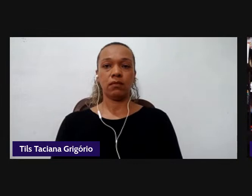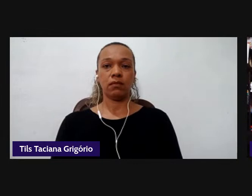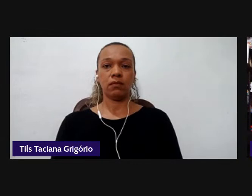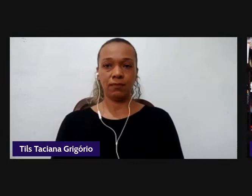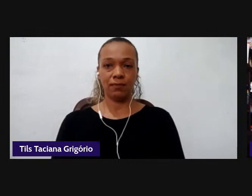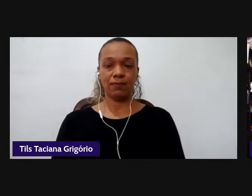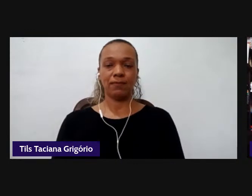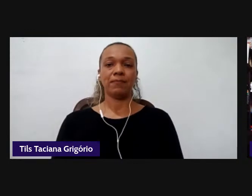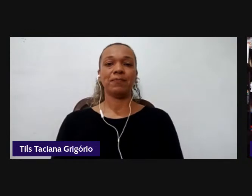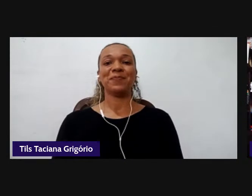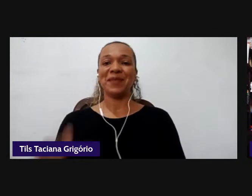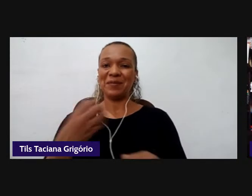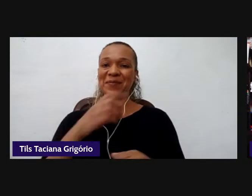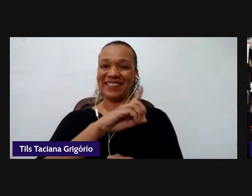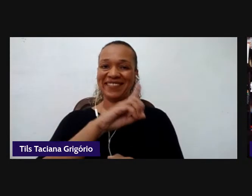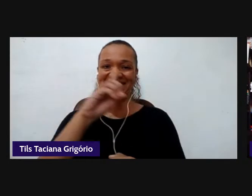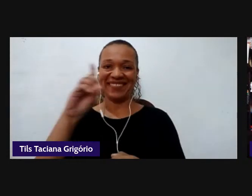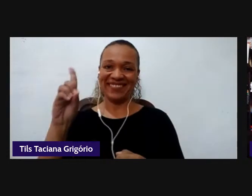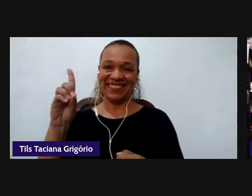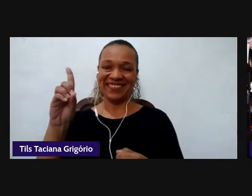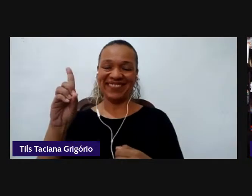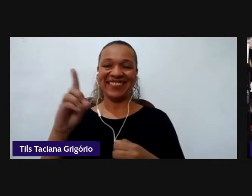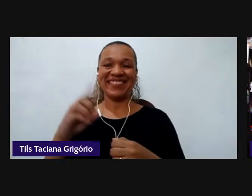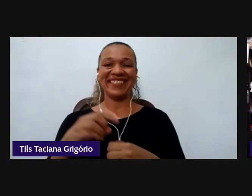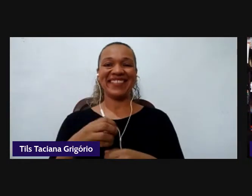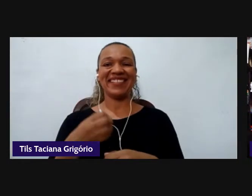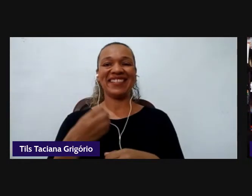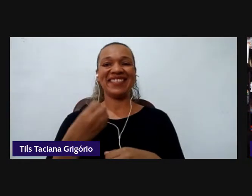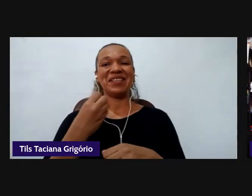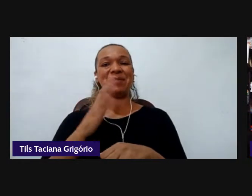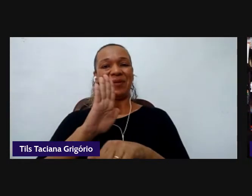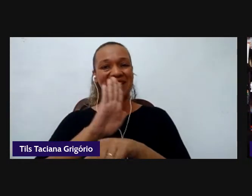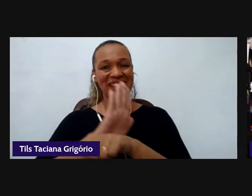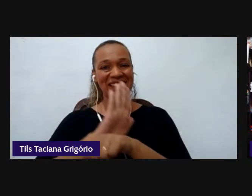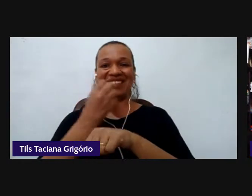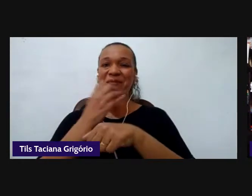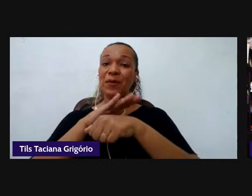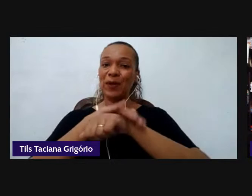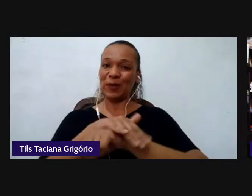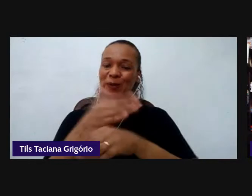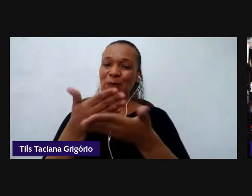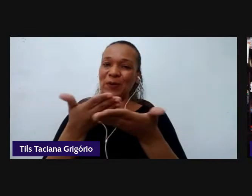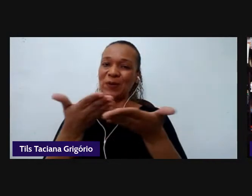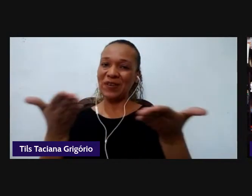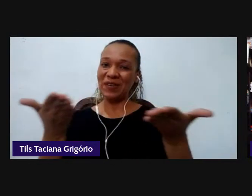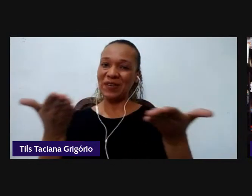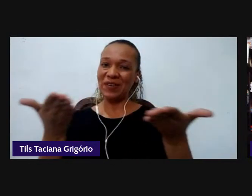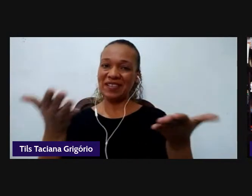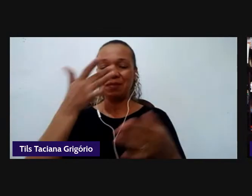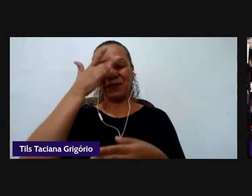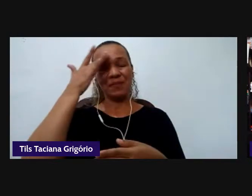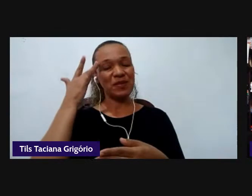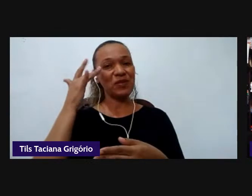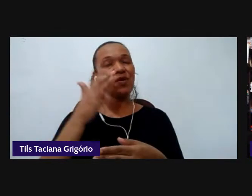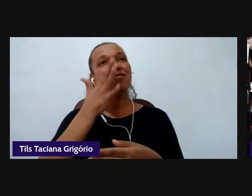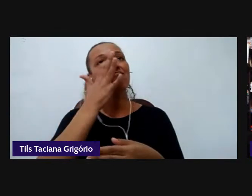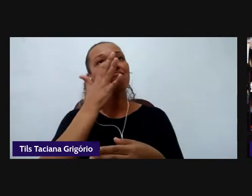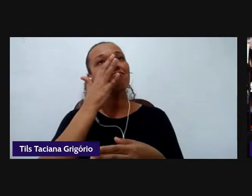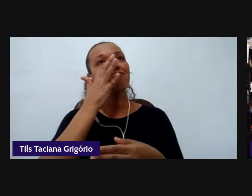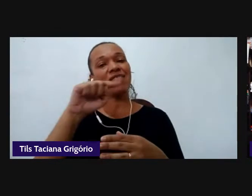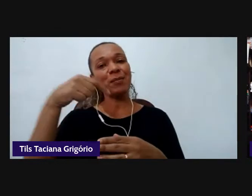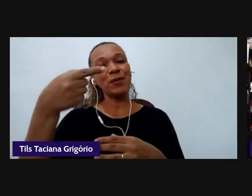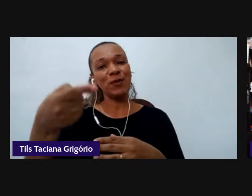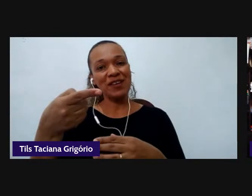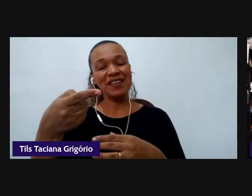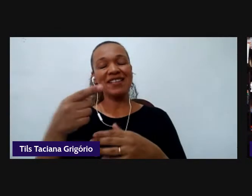Bom dia, boa tarde, boa noite para aqueles que vão assistir posteriormente a essa transmissão